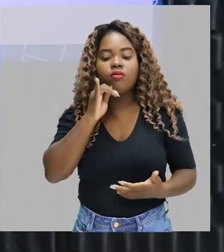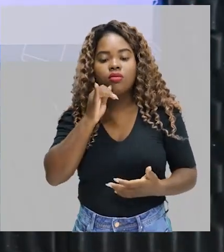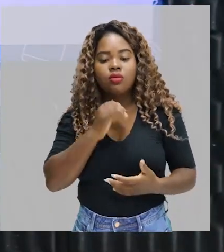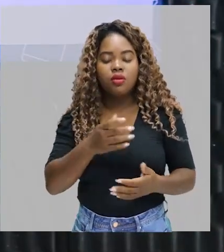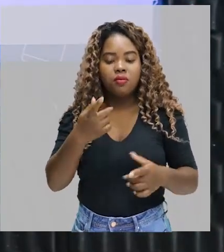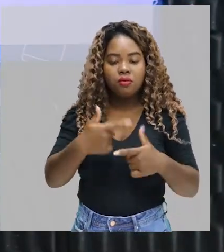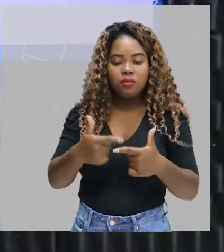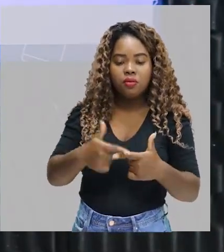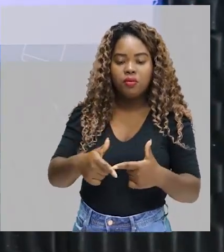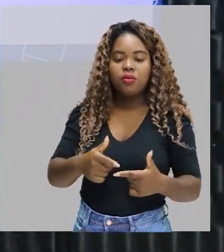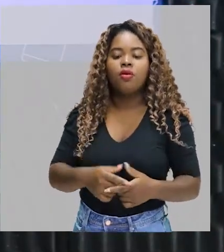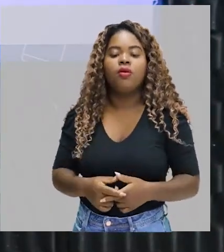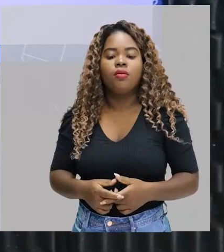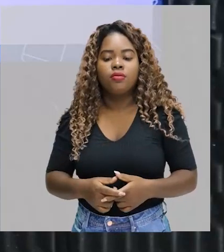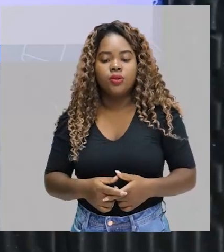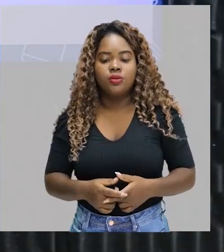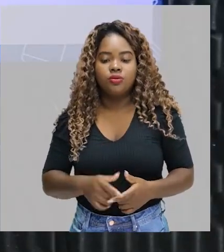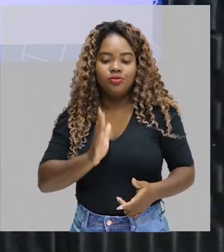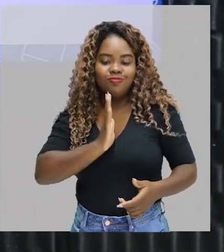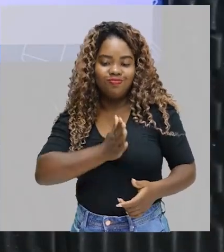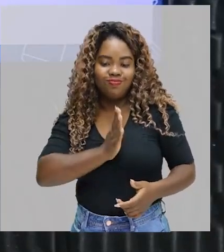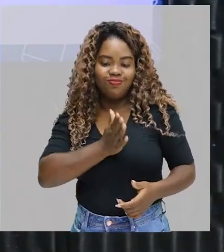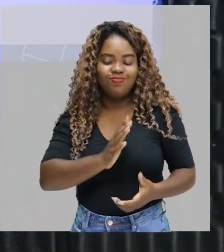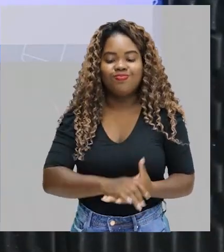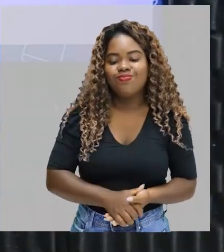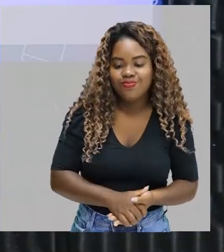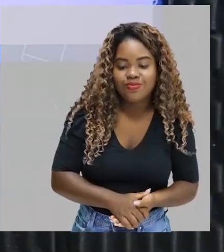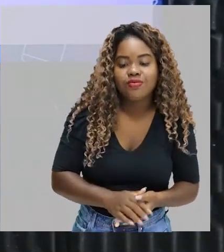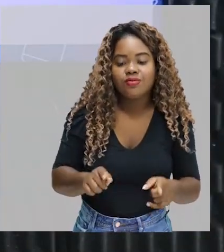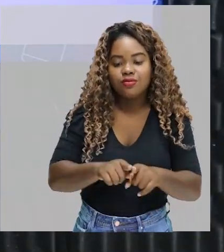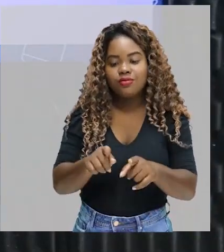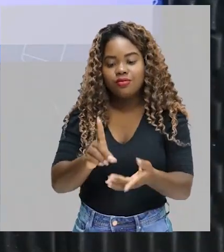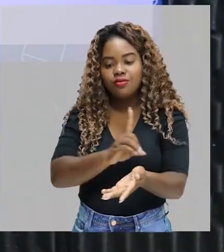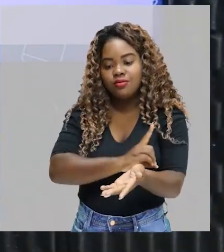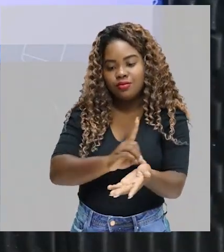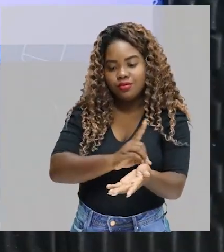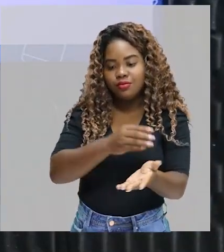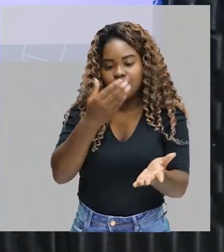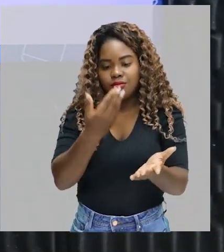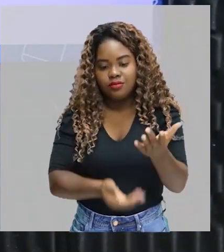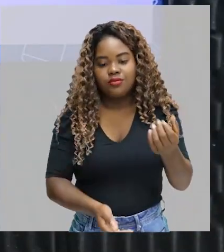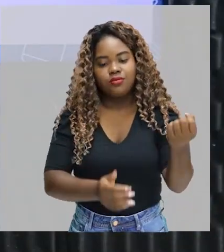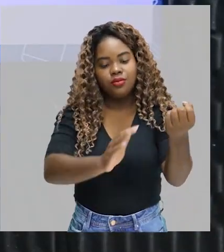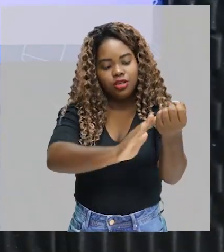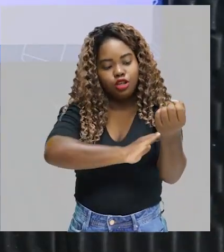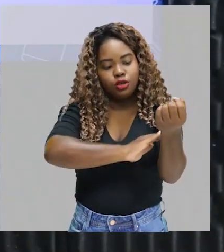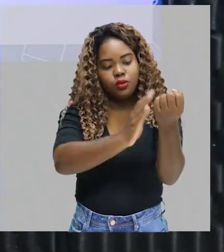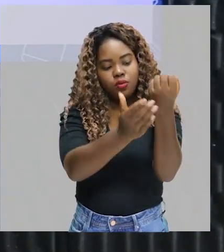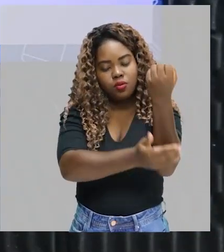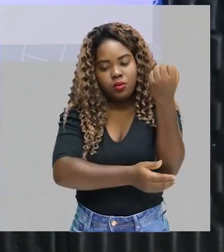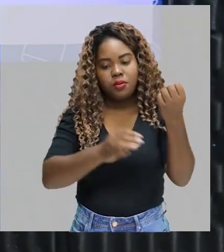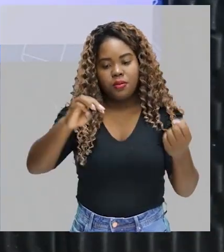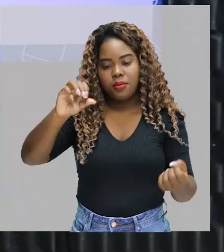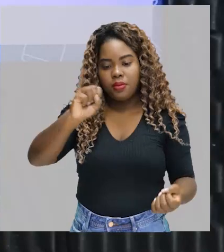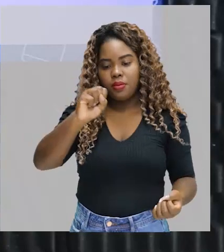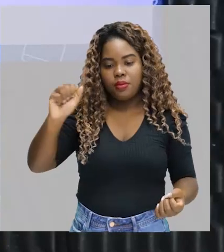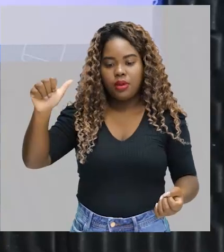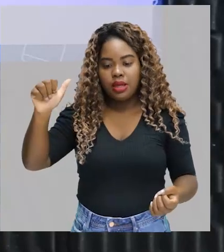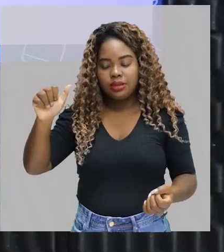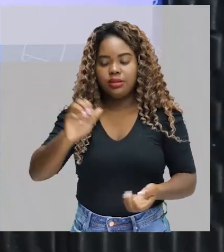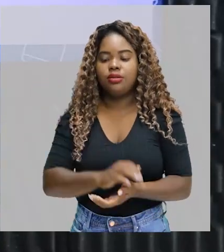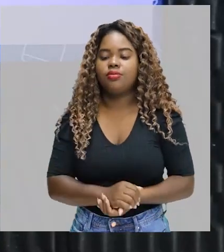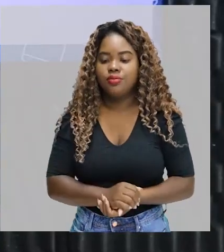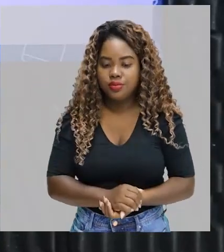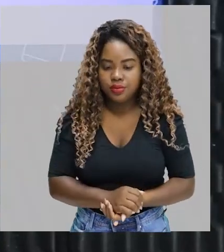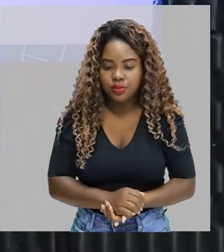cardiovasculares, vai evitar a diabetes, a perda de massa muscular. Quando vocês